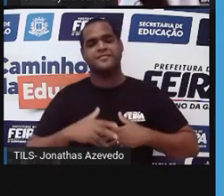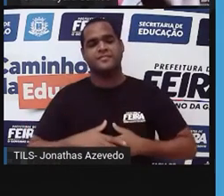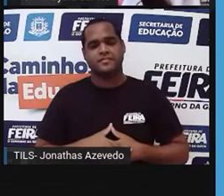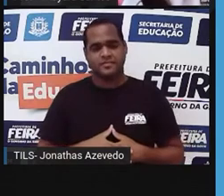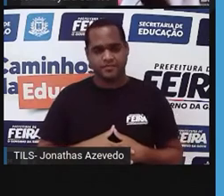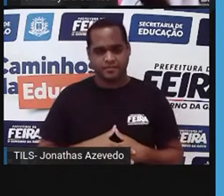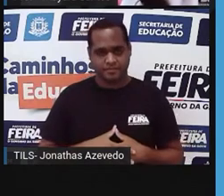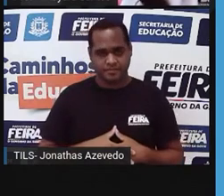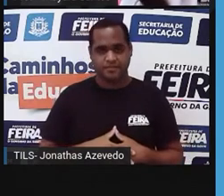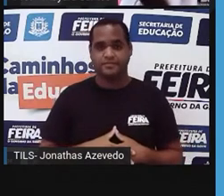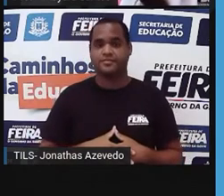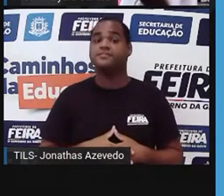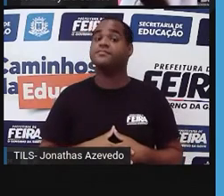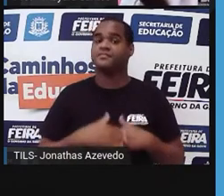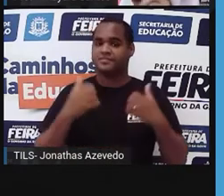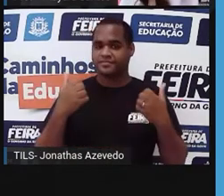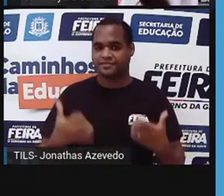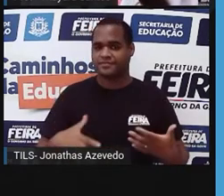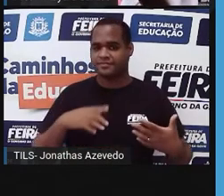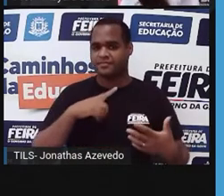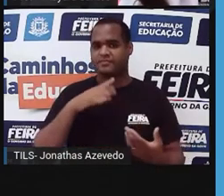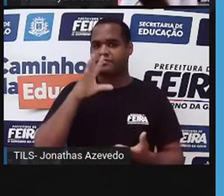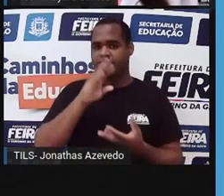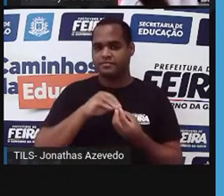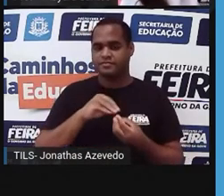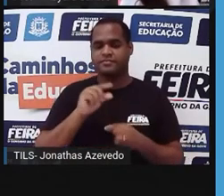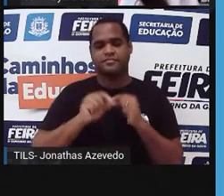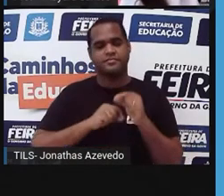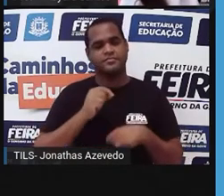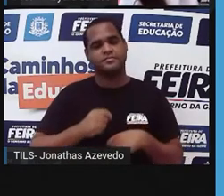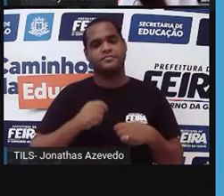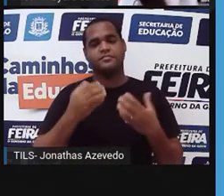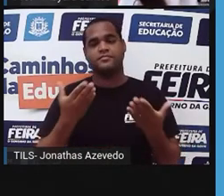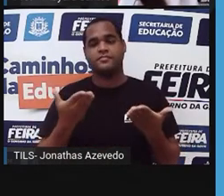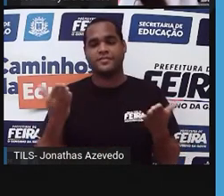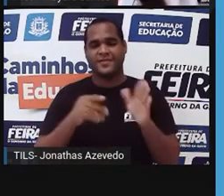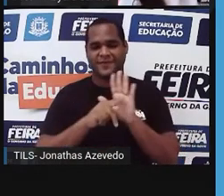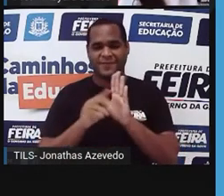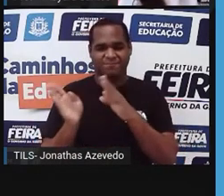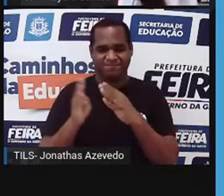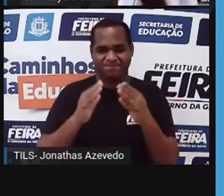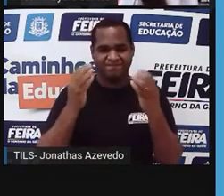E agora, a gente vai para um resuminho com esse vídeo que eu trouxe aí para vocês.